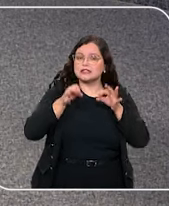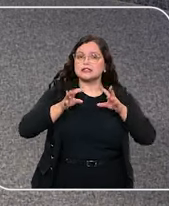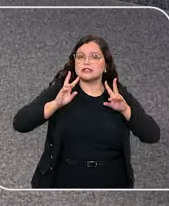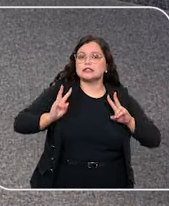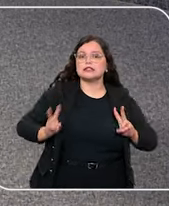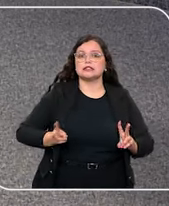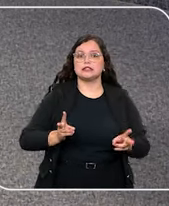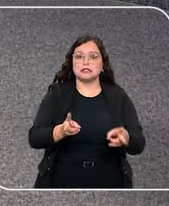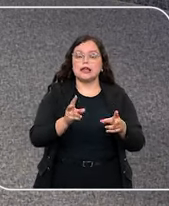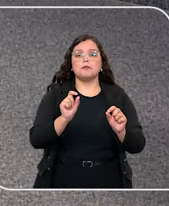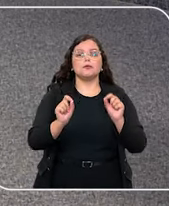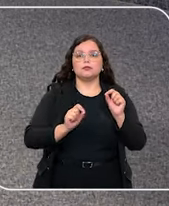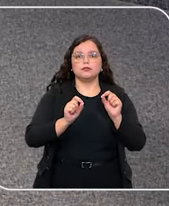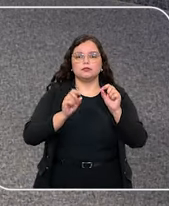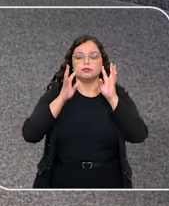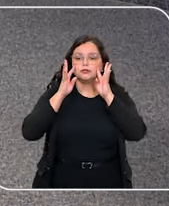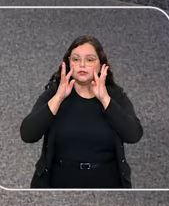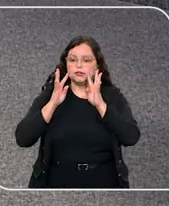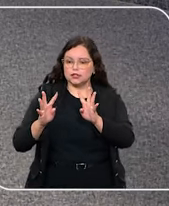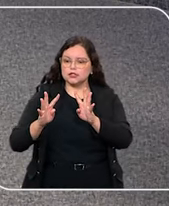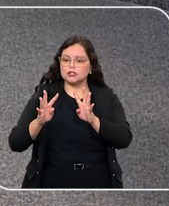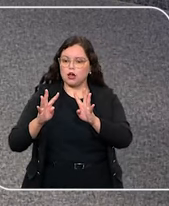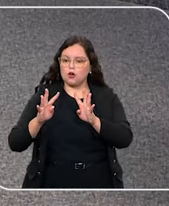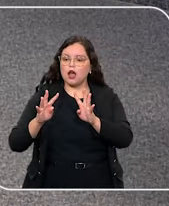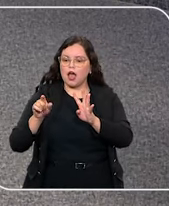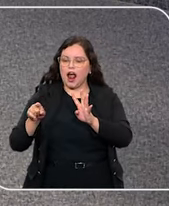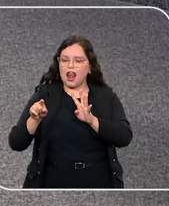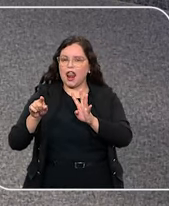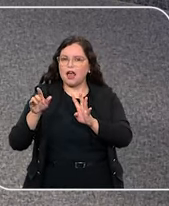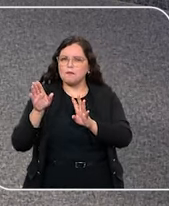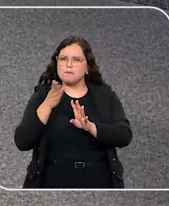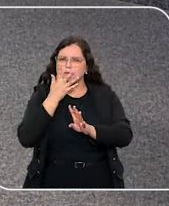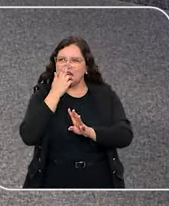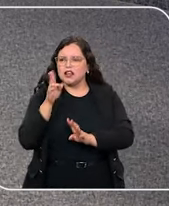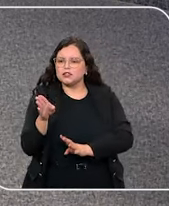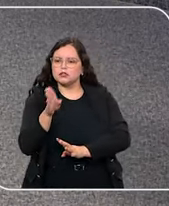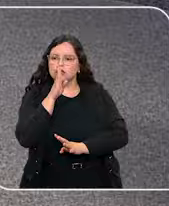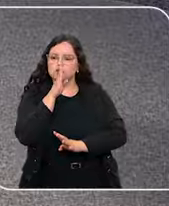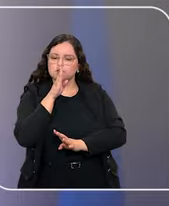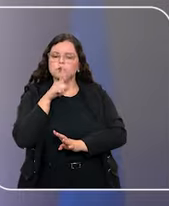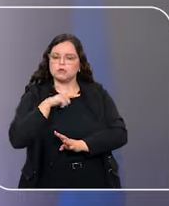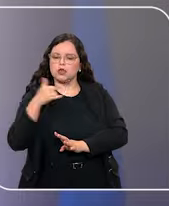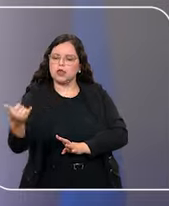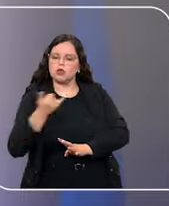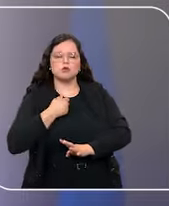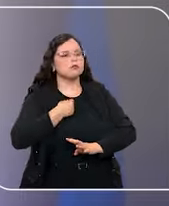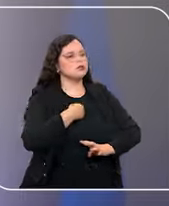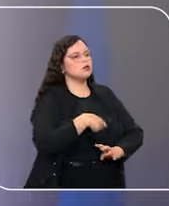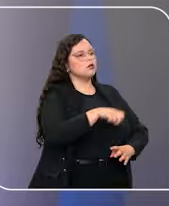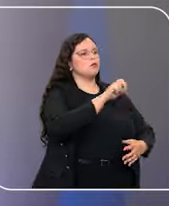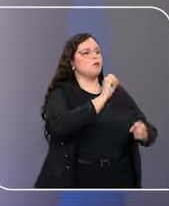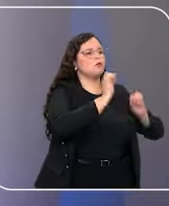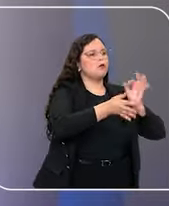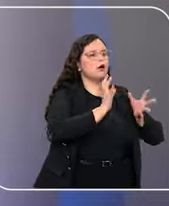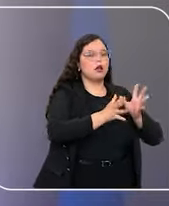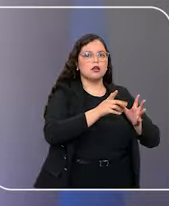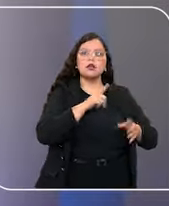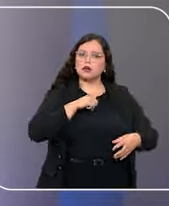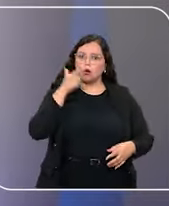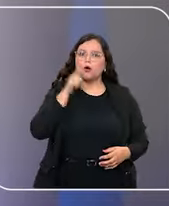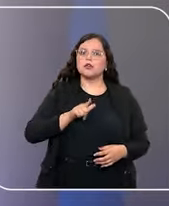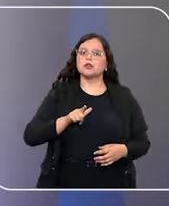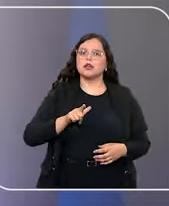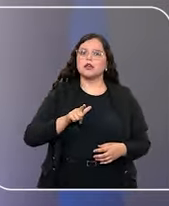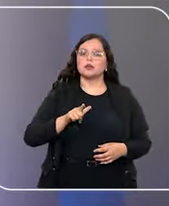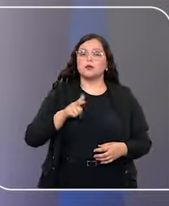porta-voz de vozes que são silenciadas, né? E ser essa ponte de informação que eu falo de